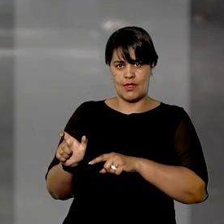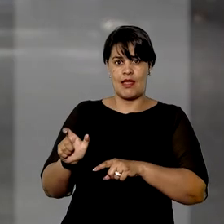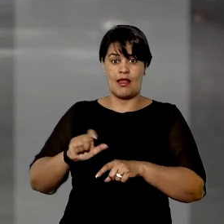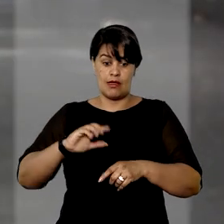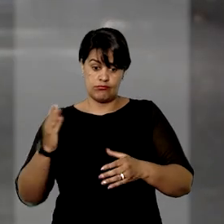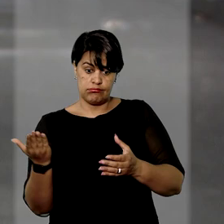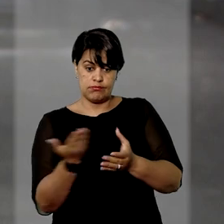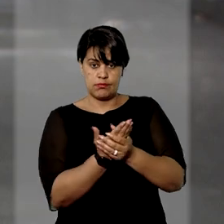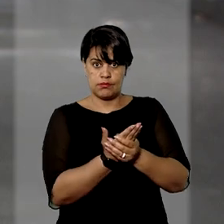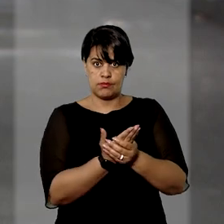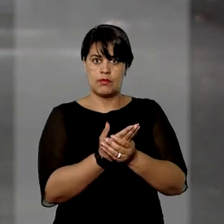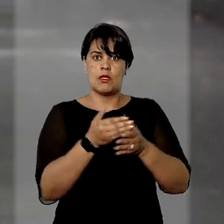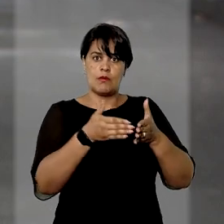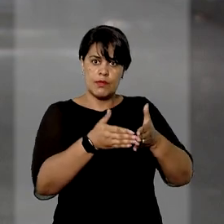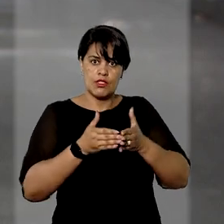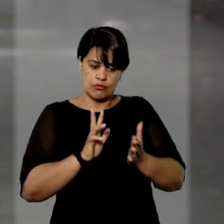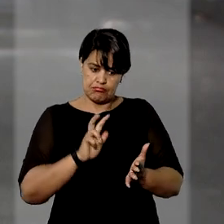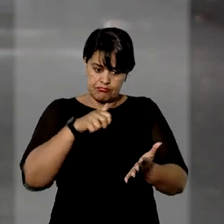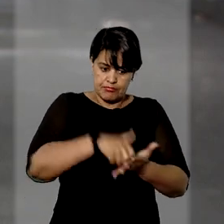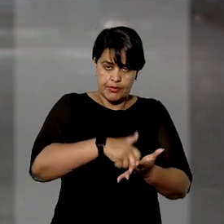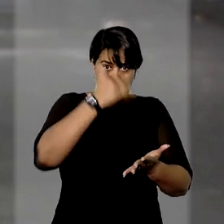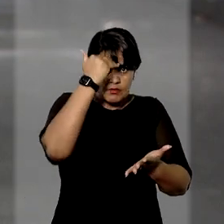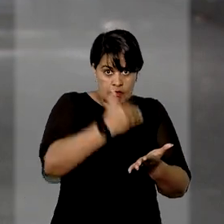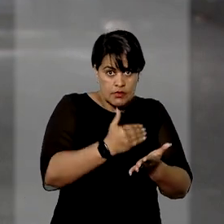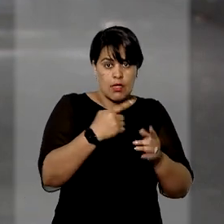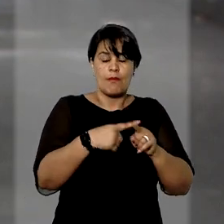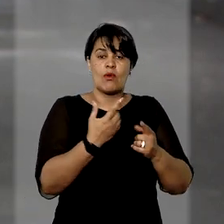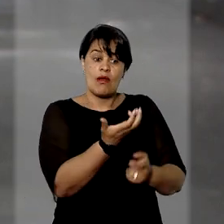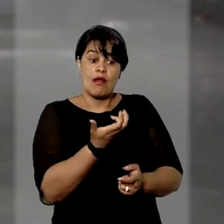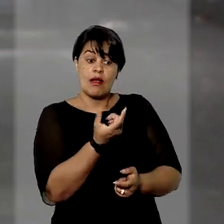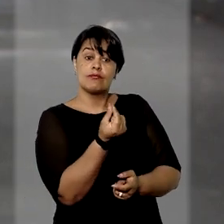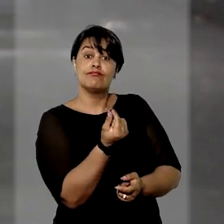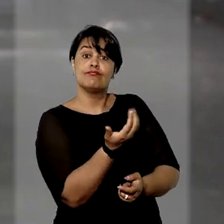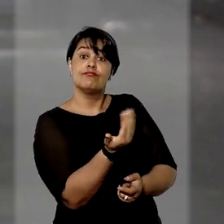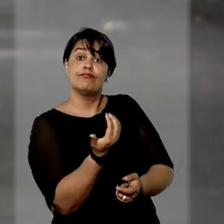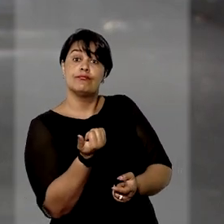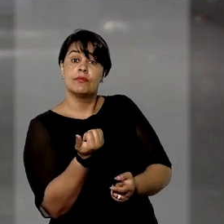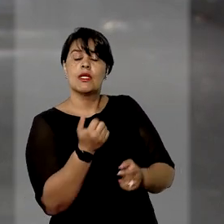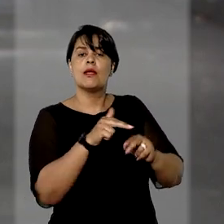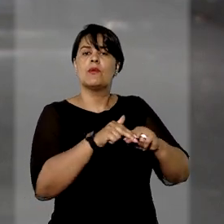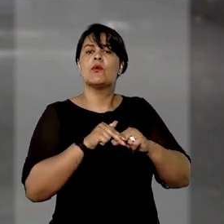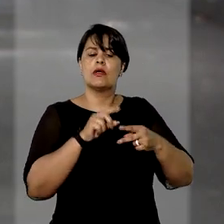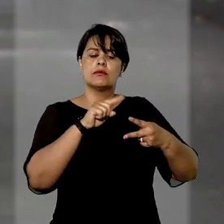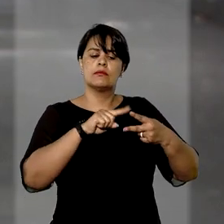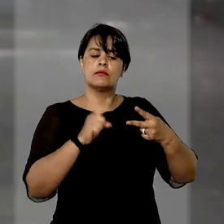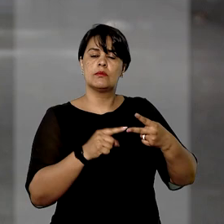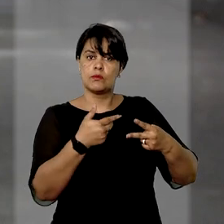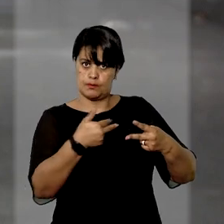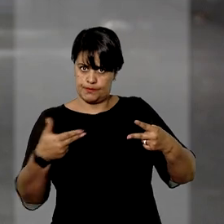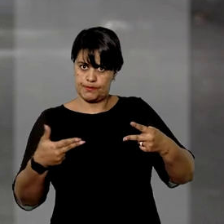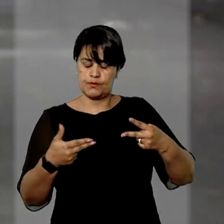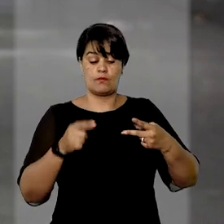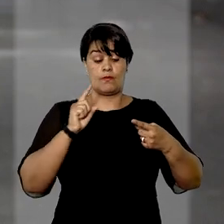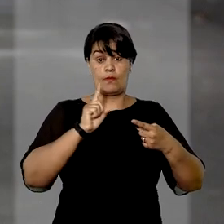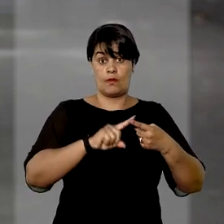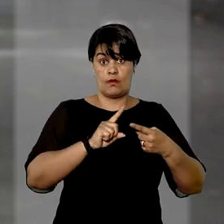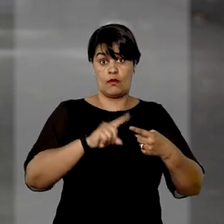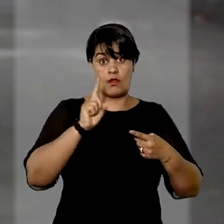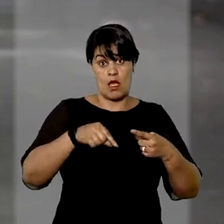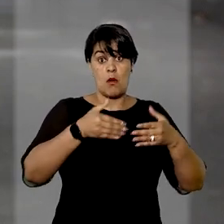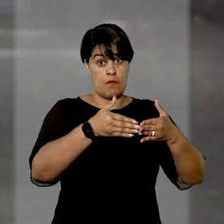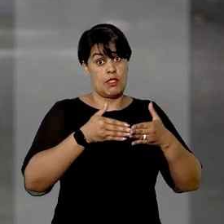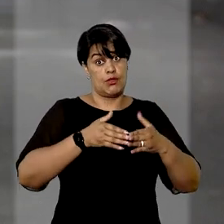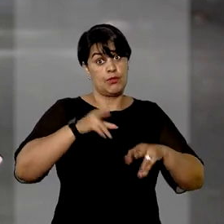de alimentos ajuizou o cumprimento de sentença para receber a pensão, valendo-se de duas técnicas executivas,